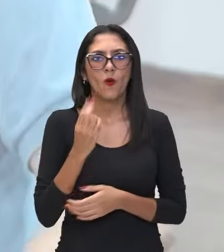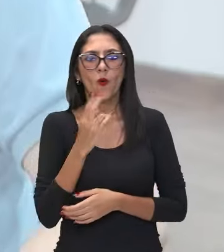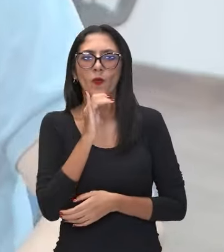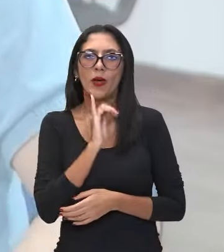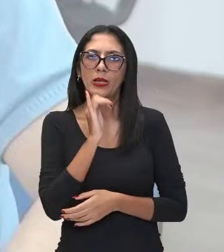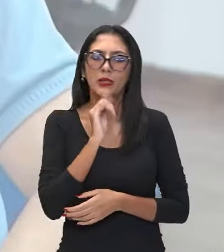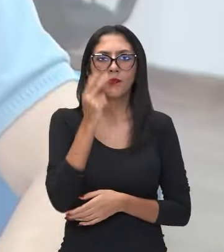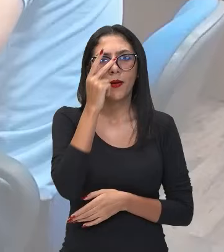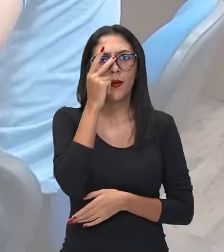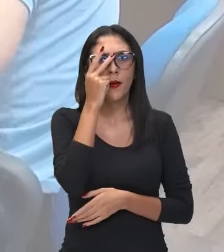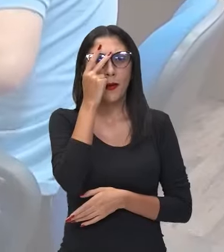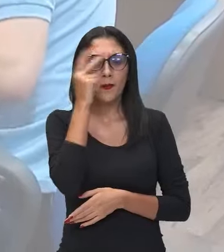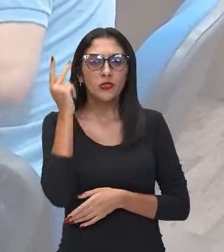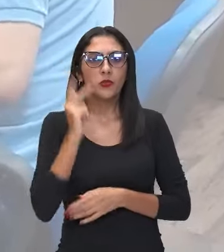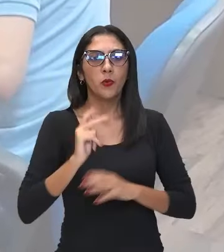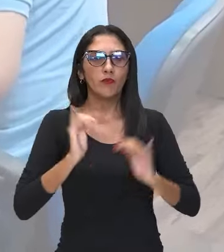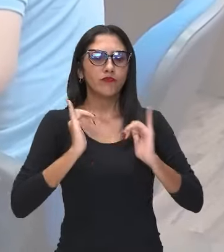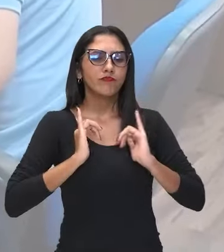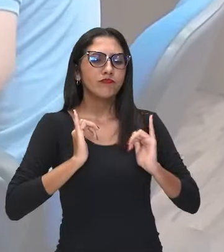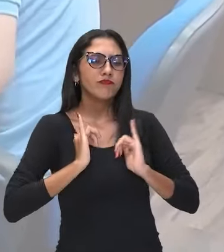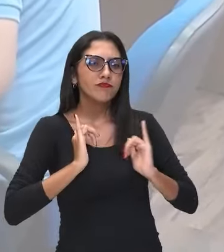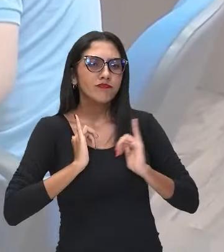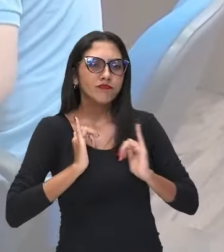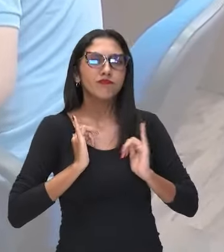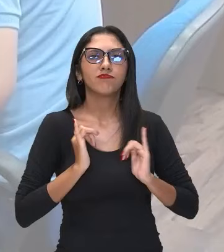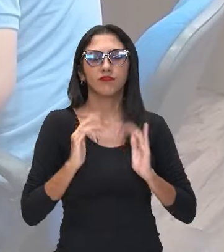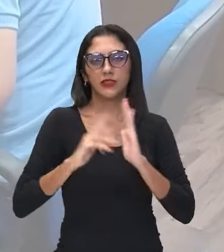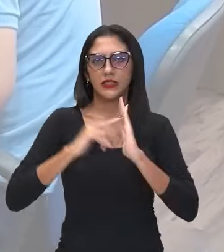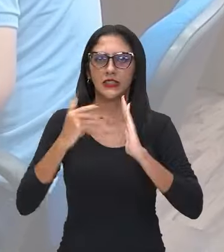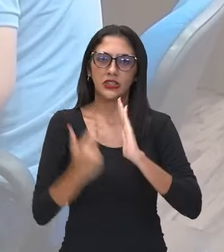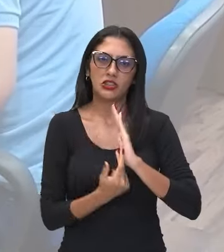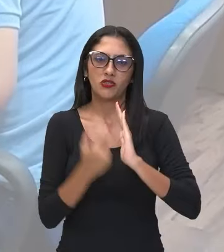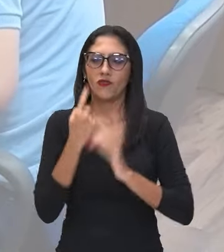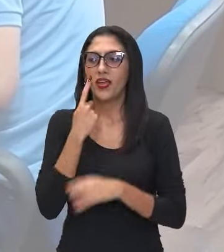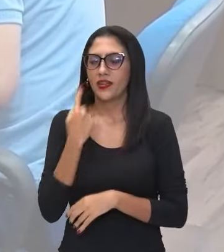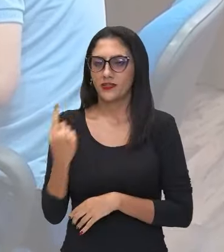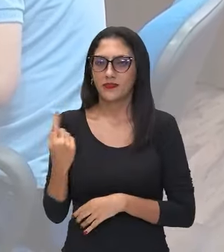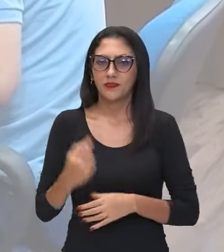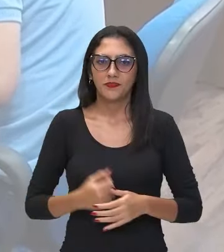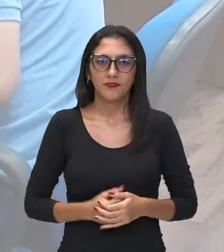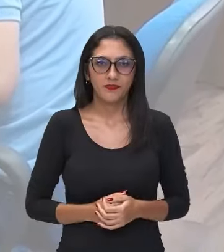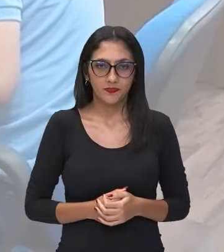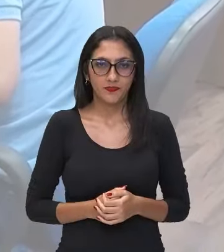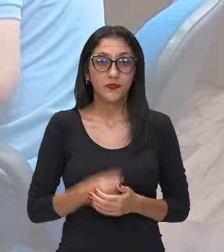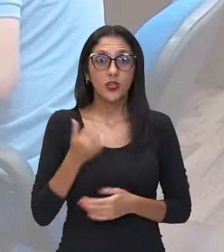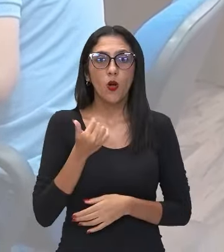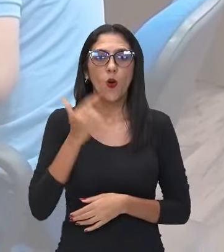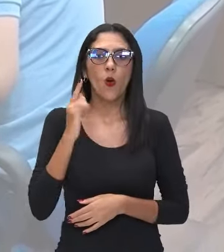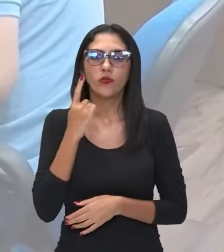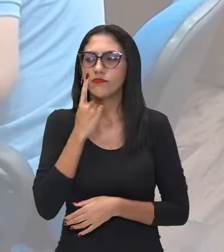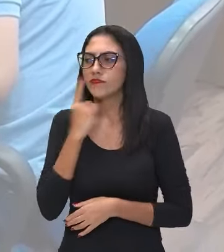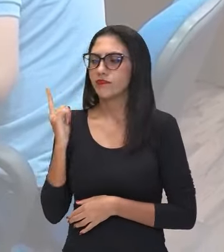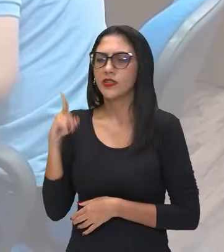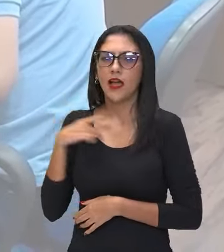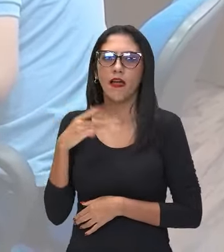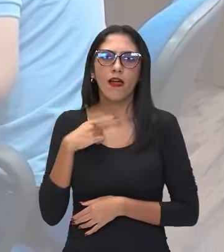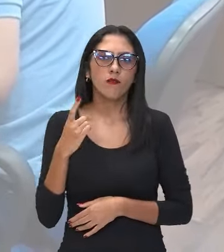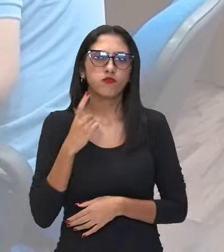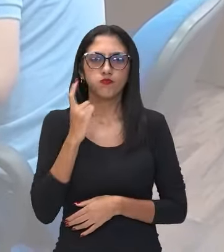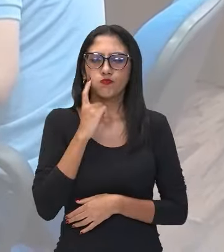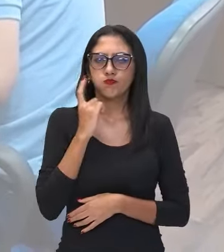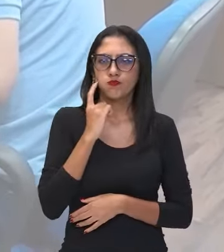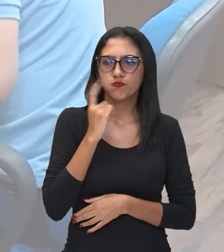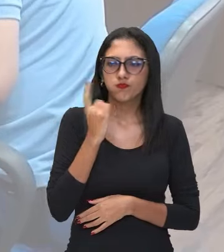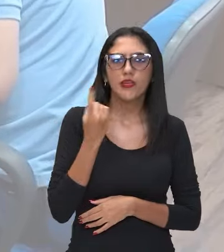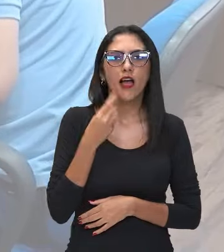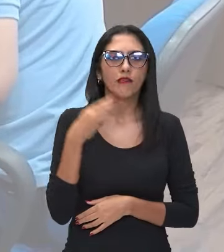assim, ah tá de bubuia, tá de bubuia, tá de boa. Isso. Din-din, que é o sacolé, flau, também conhecido em